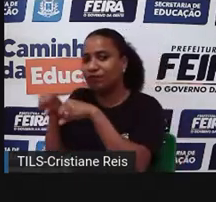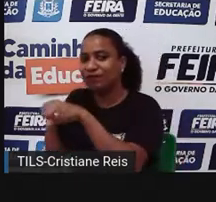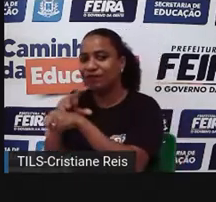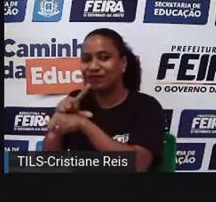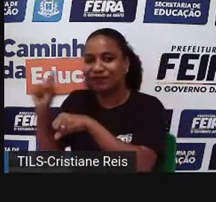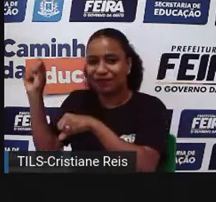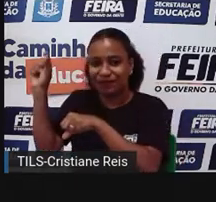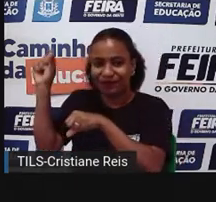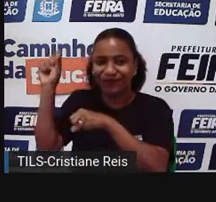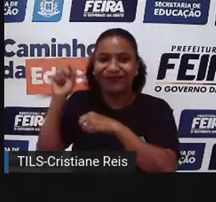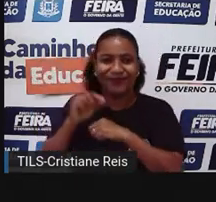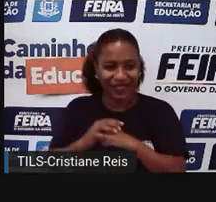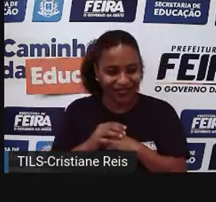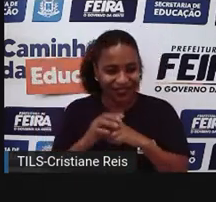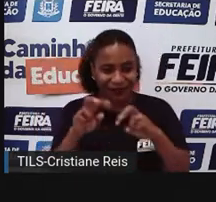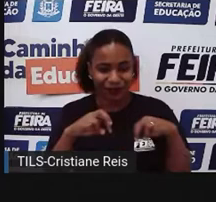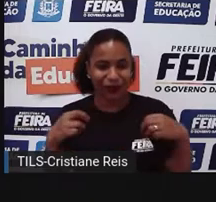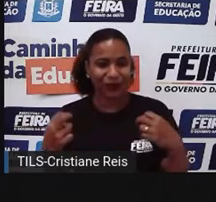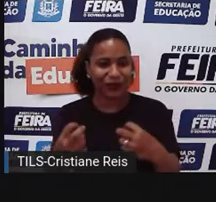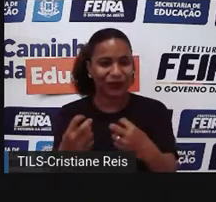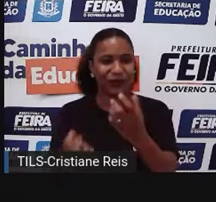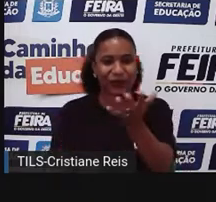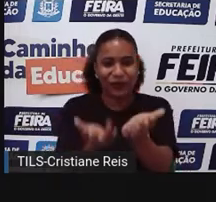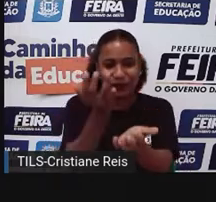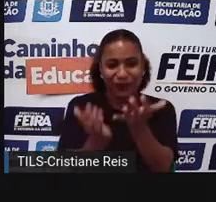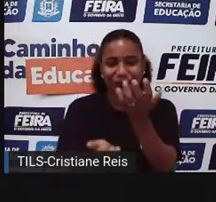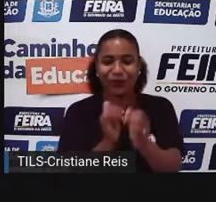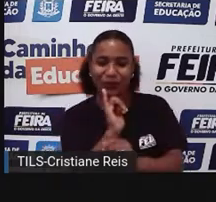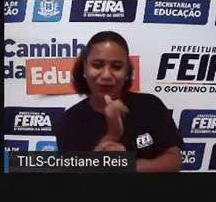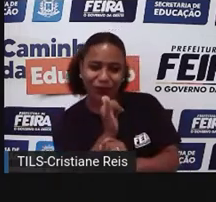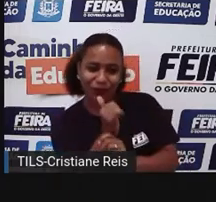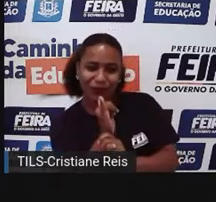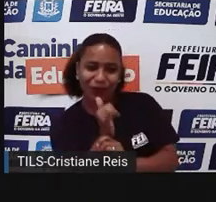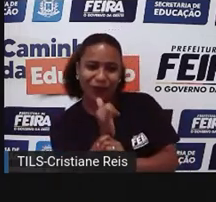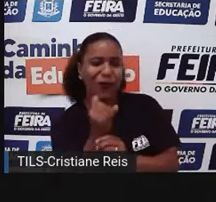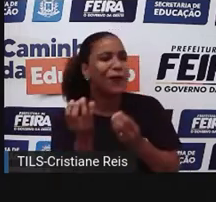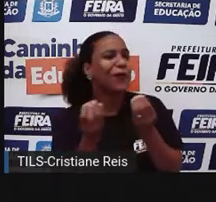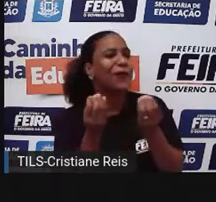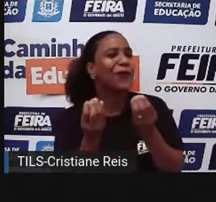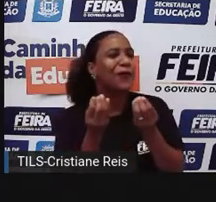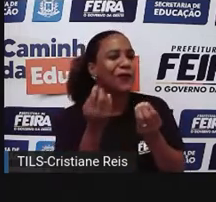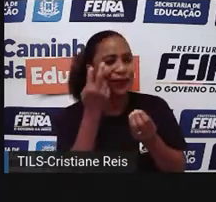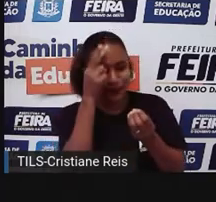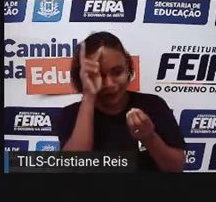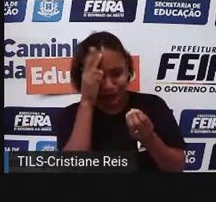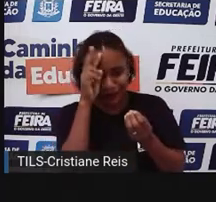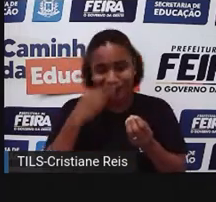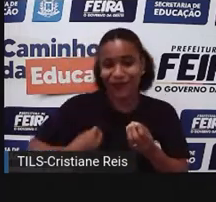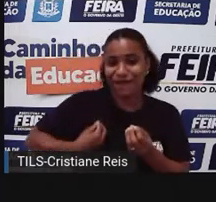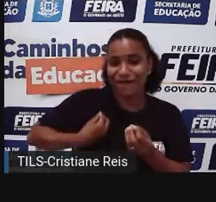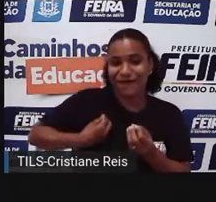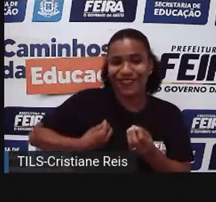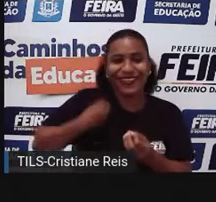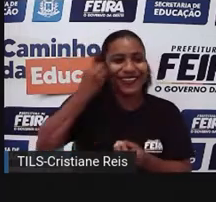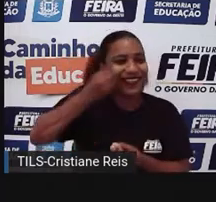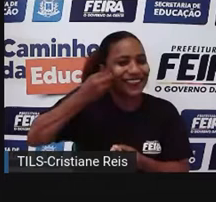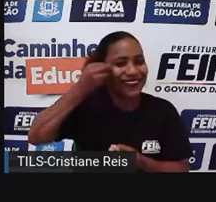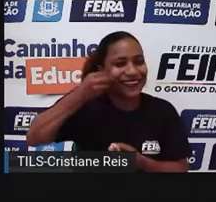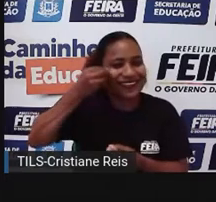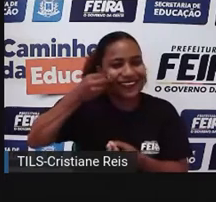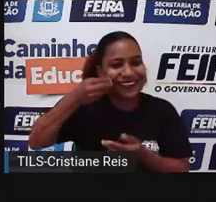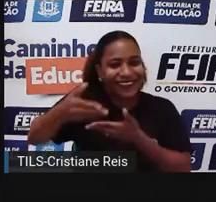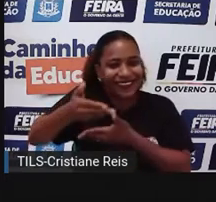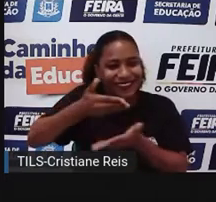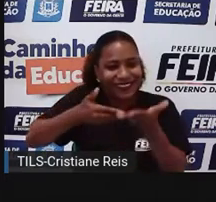para se contar histórias. E como é que se contava histórias? Se contava as histórias que eles vivenciavam. Então, não eram histórias inventadas, por